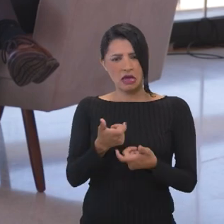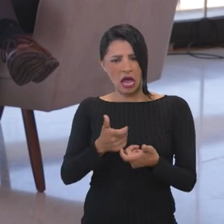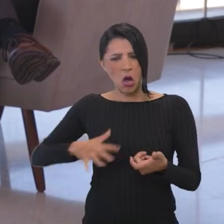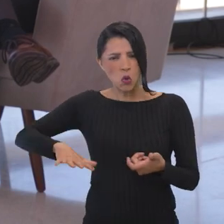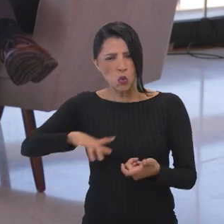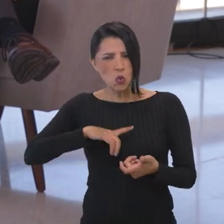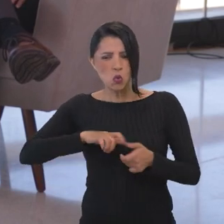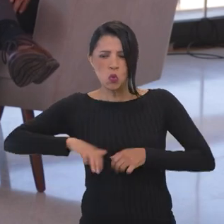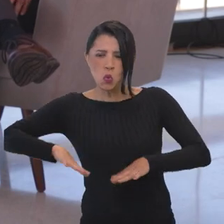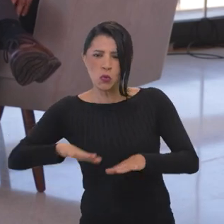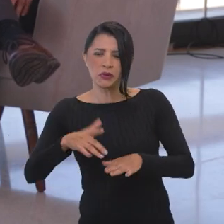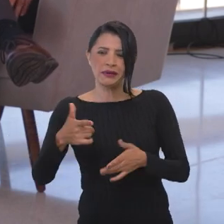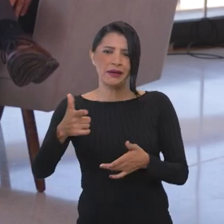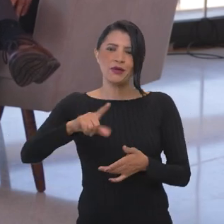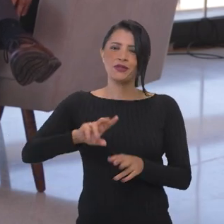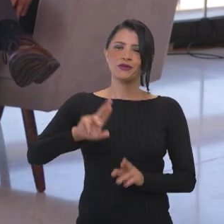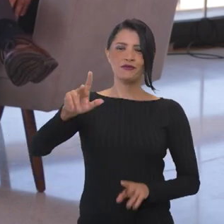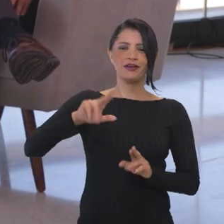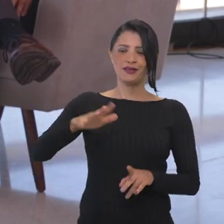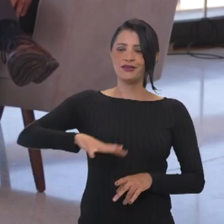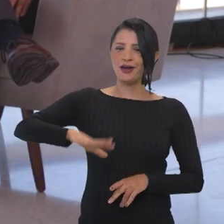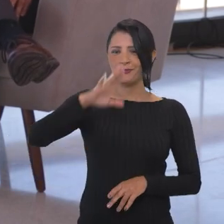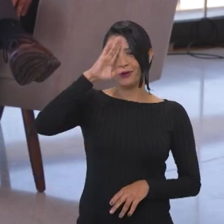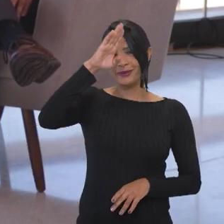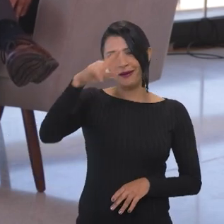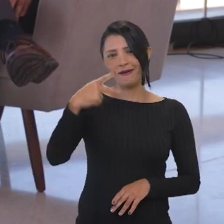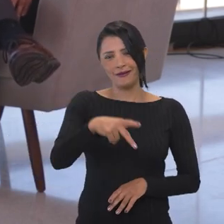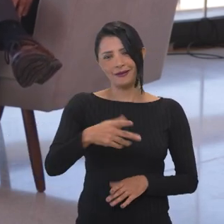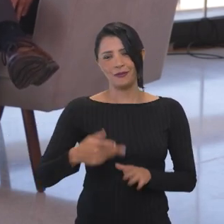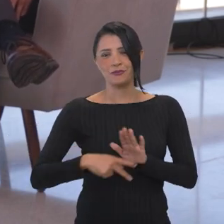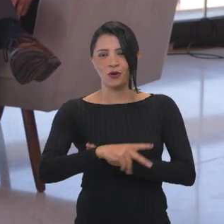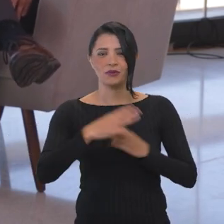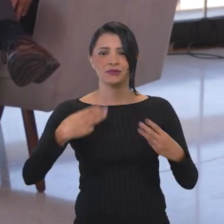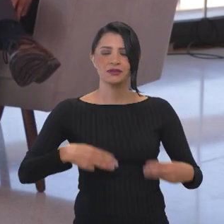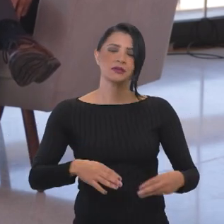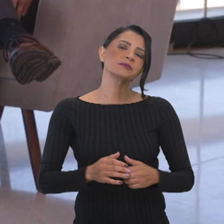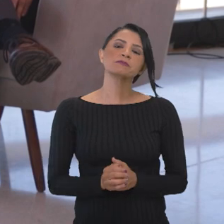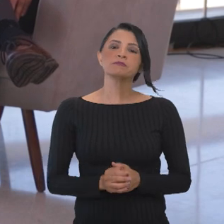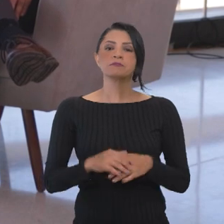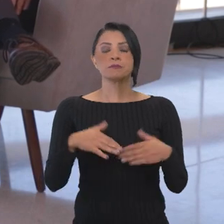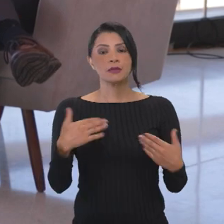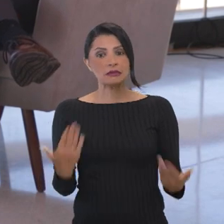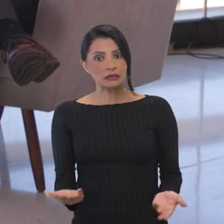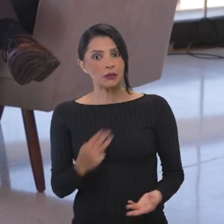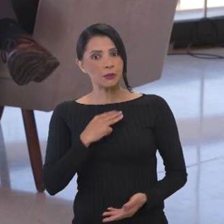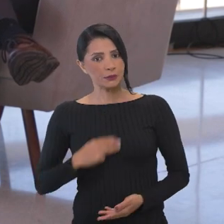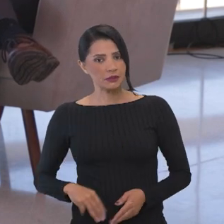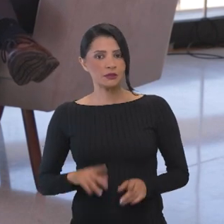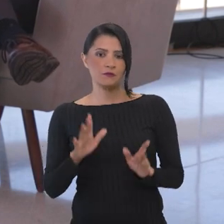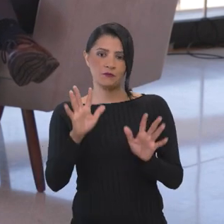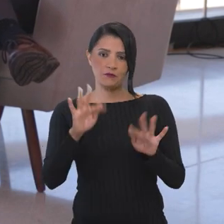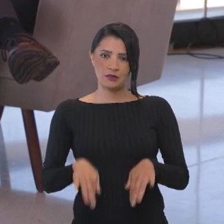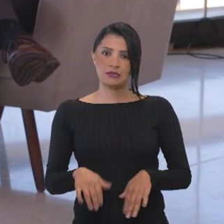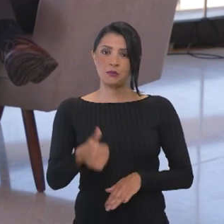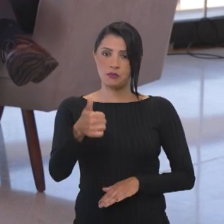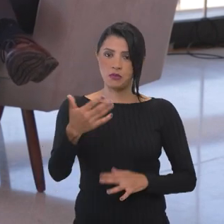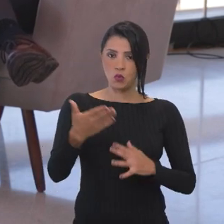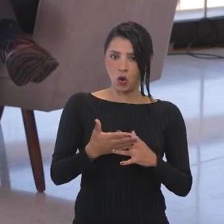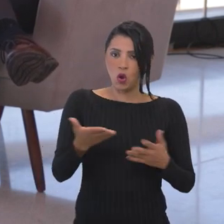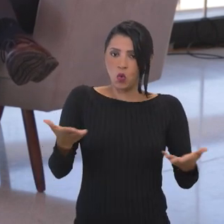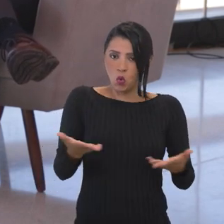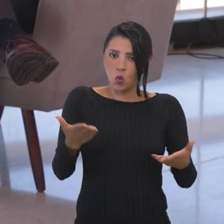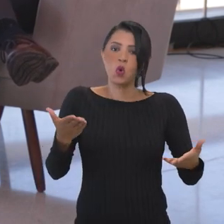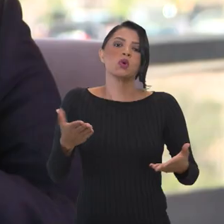áreas que não eram a área prioritária, original ali do ministério. Exato. Bom, ministra, a gente está acabando esse